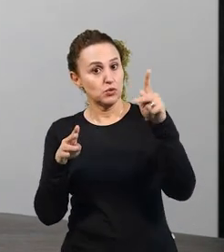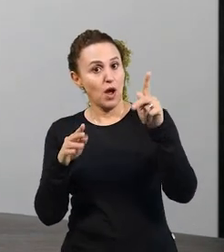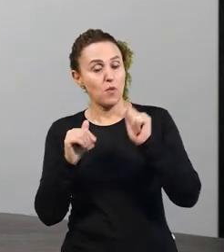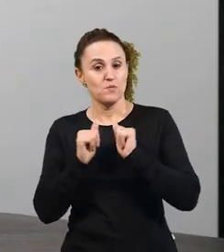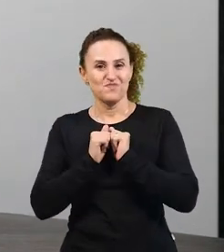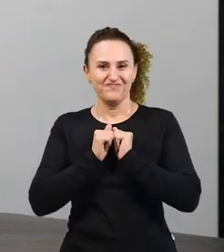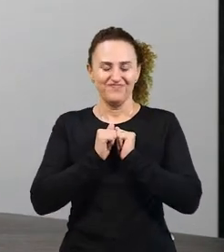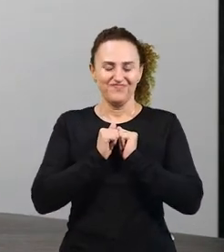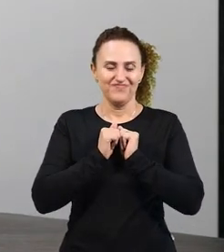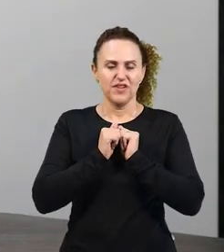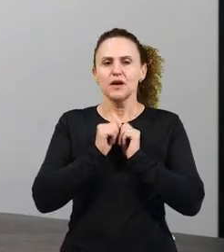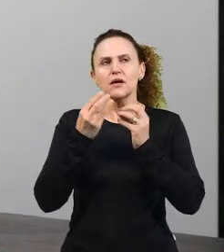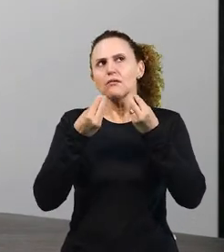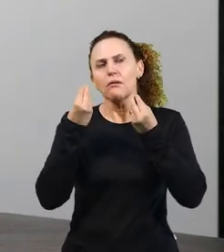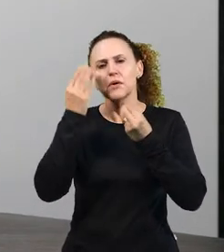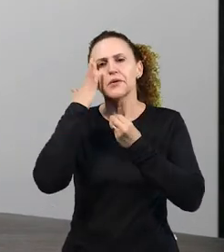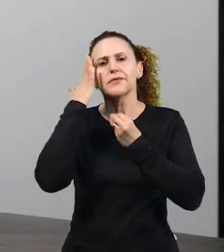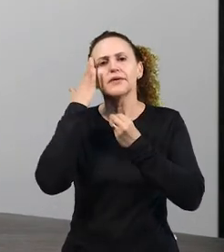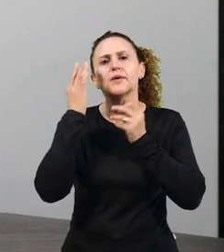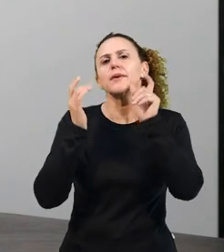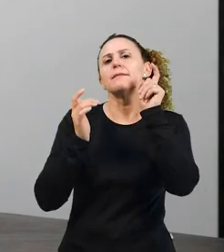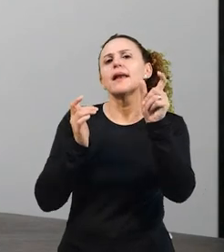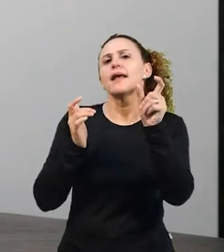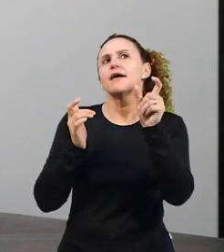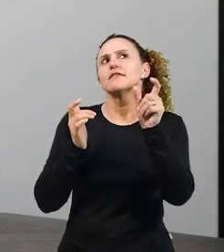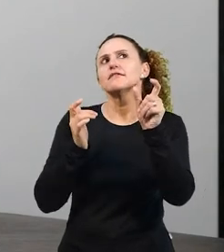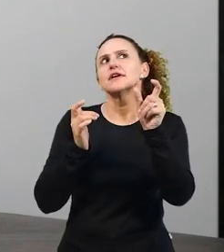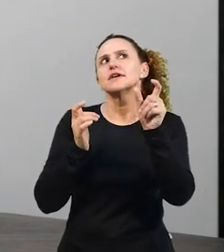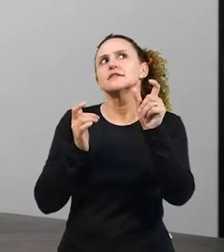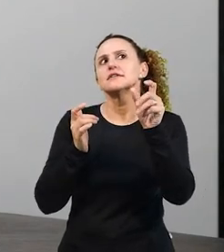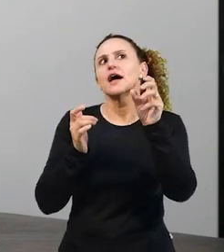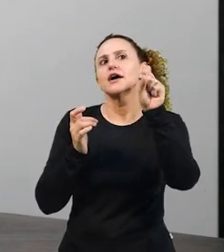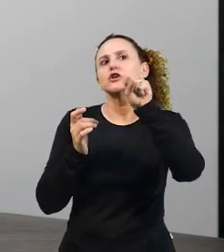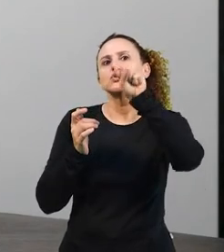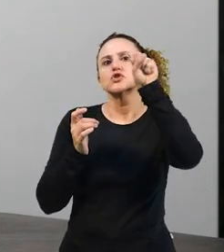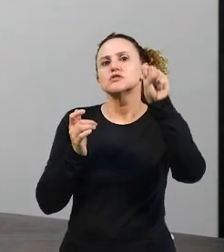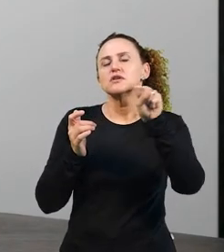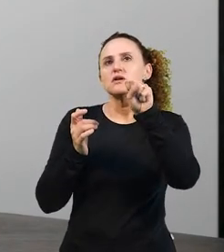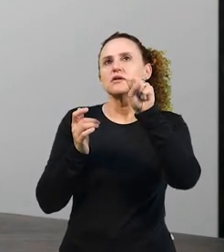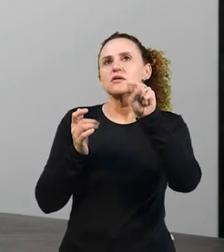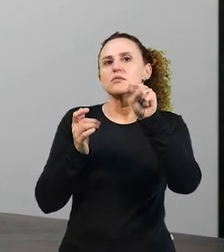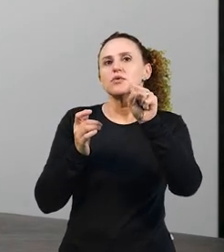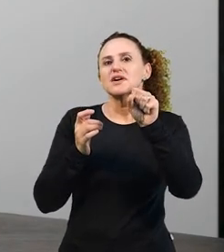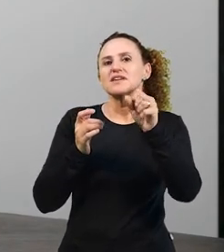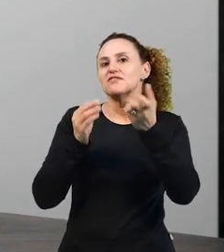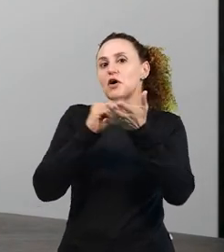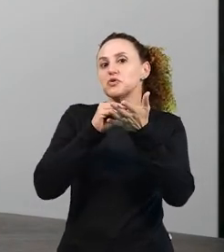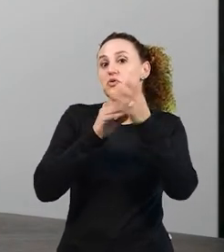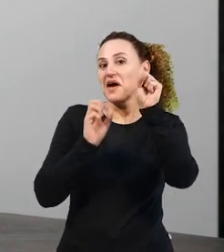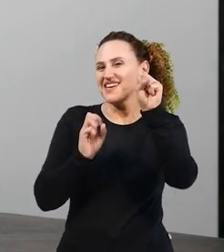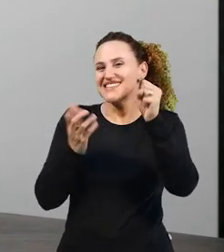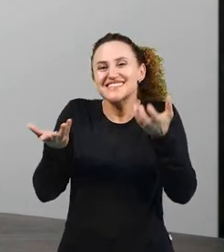que eu sei que uma palavra está no singular? Porque tem ausência do S.